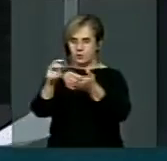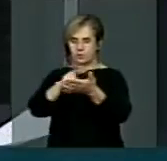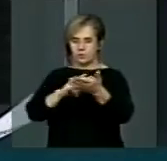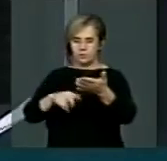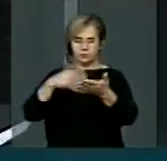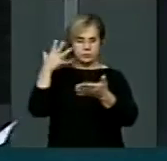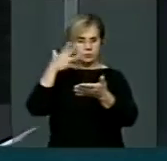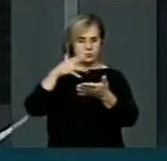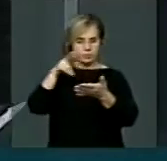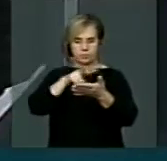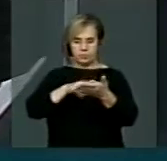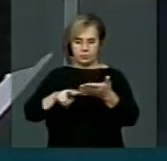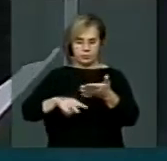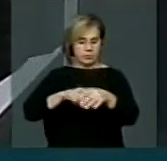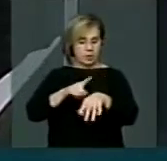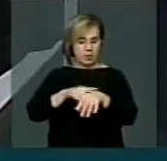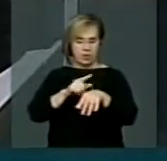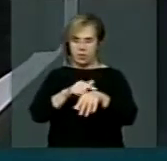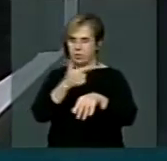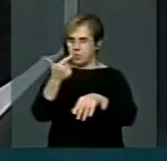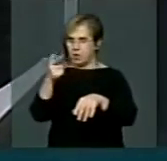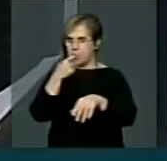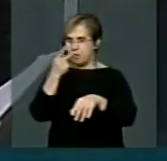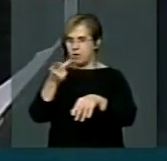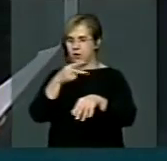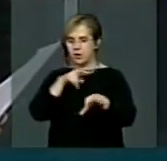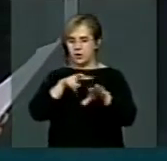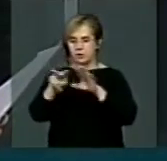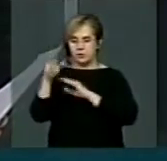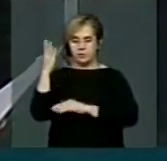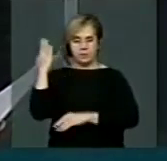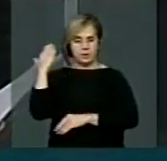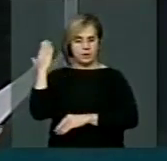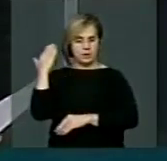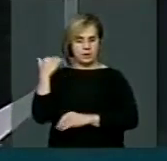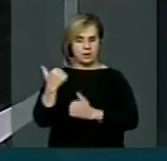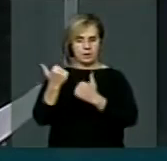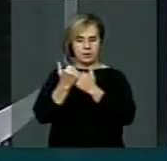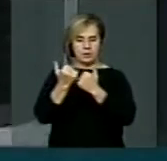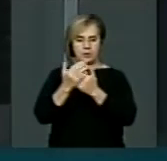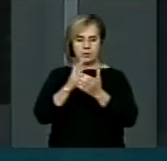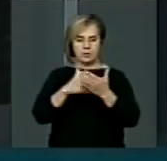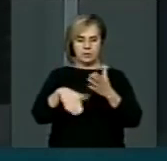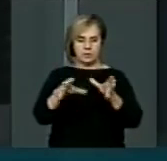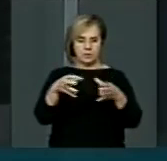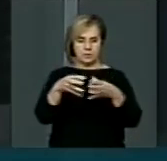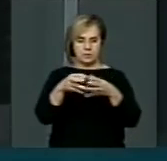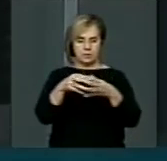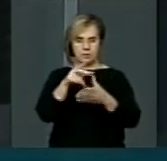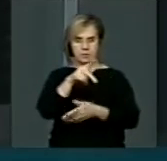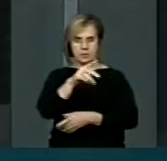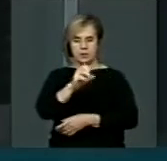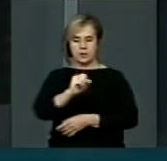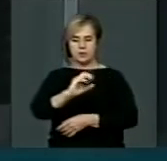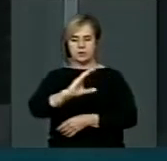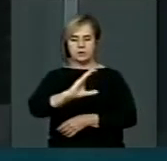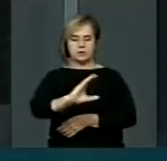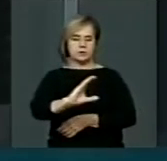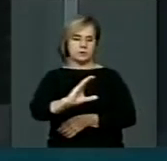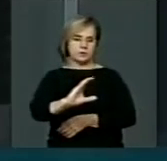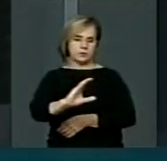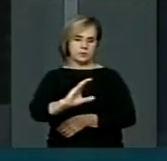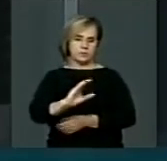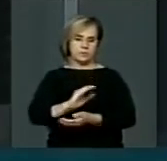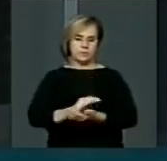não tivemos, felizmente, tempo para poder fazer na última semana, em nome de toda a bancada do PSC, que